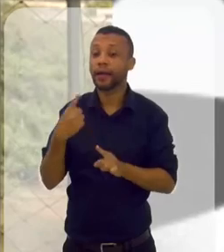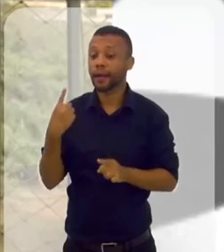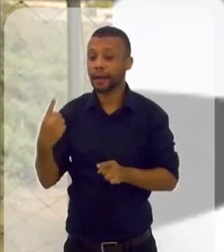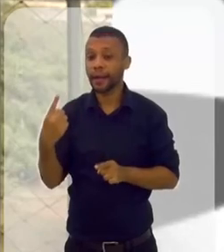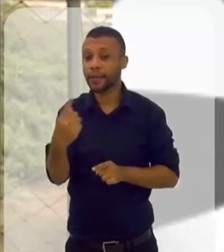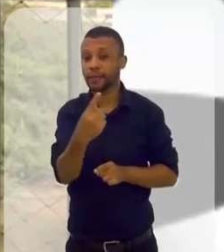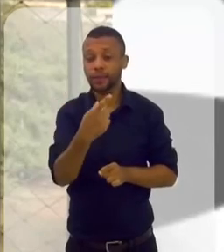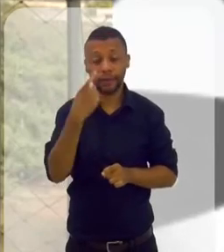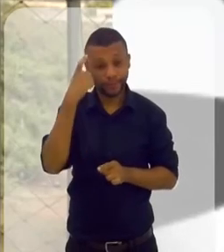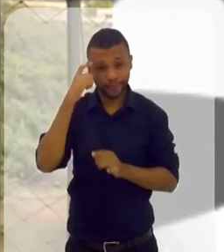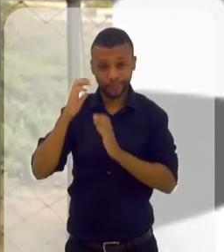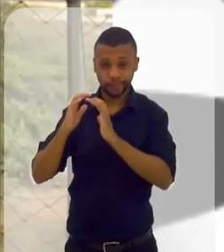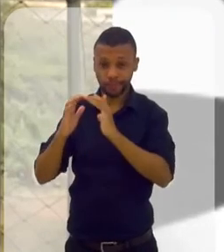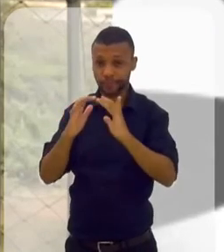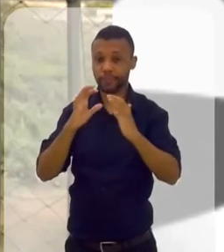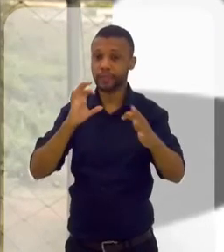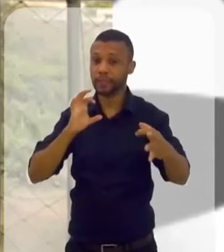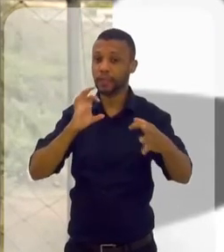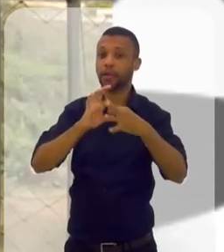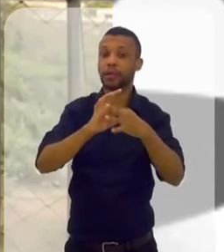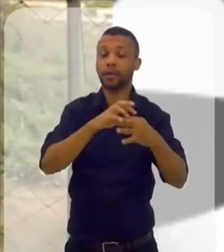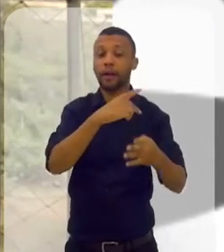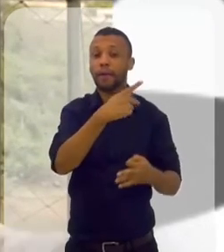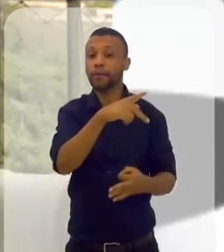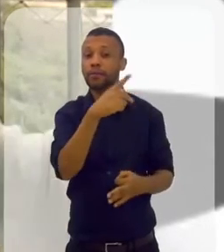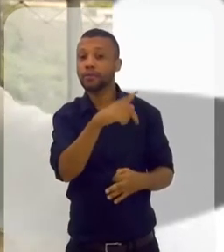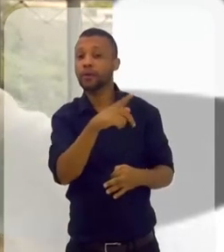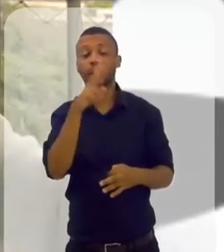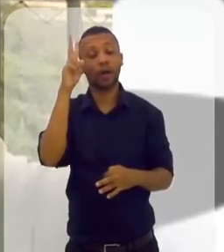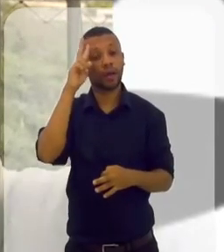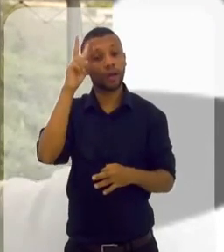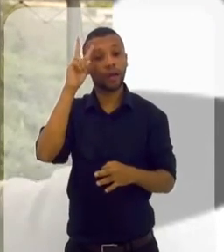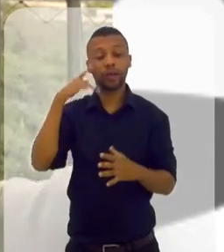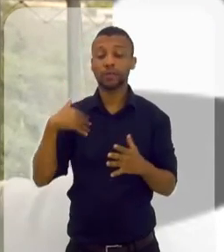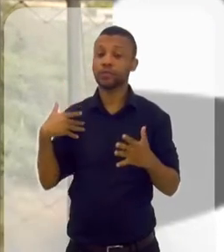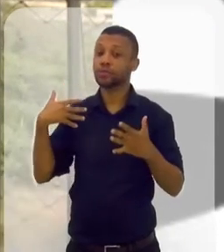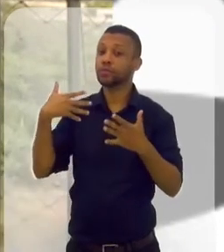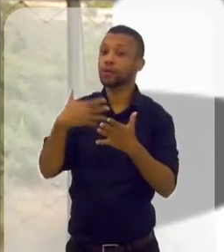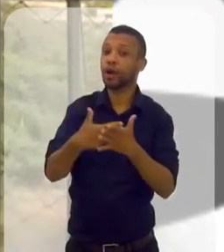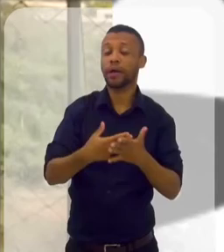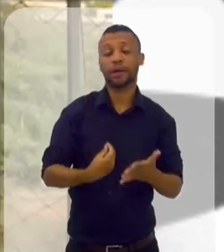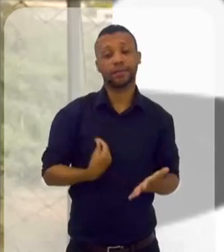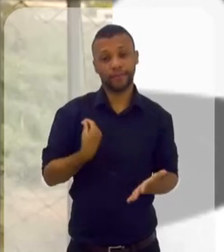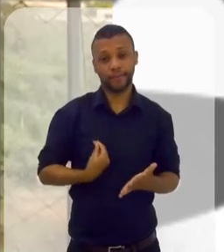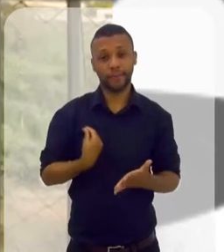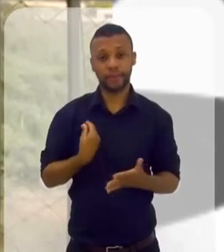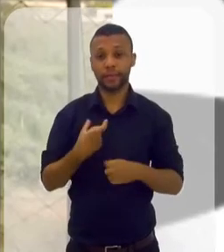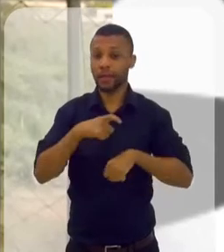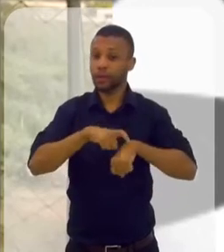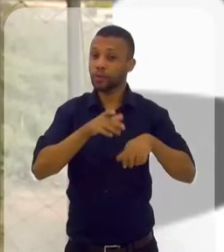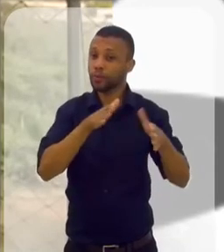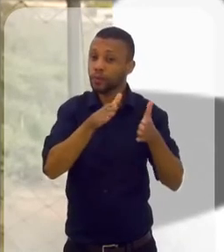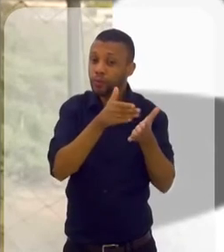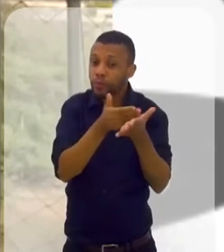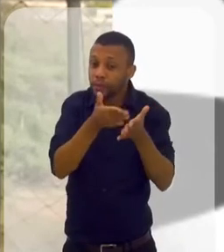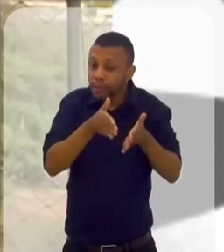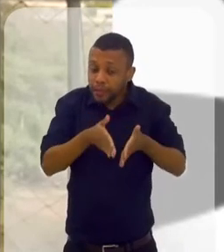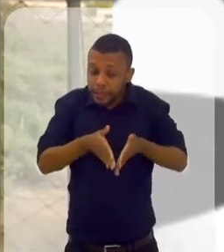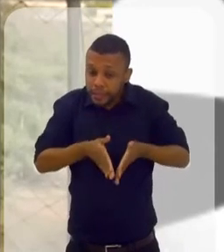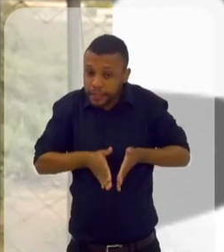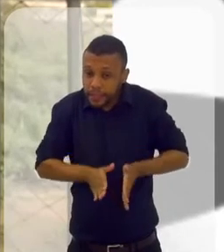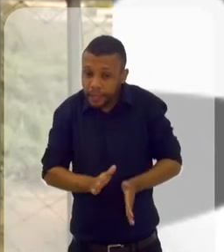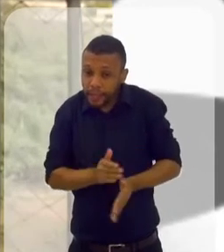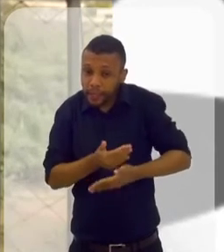mente protege a pessoa conforme a sua história de vida. Desde lá da sua fecundação, ela tem uma história de vida. Então, eu não posso